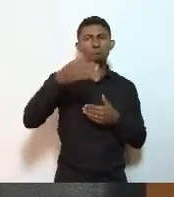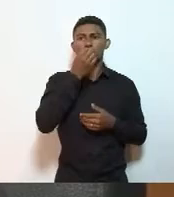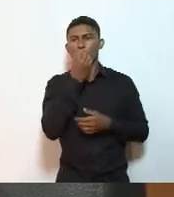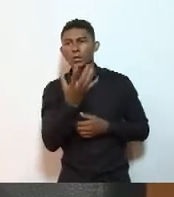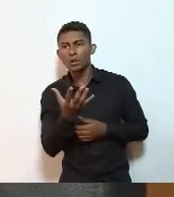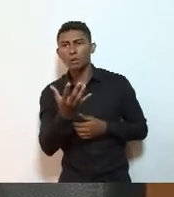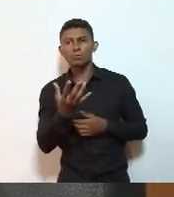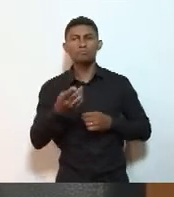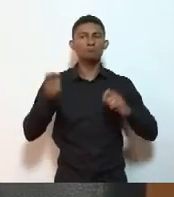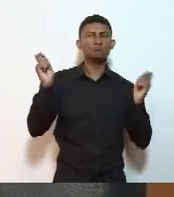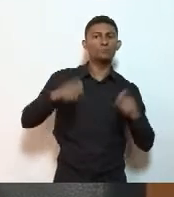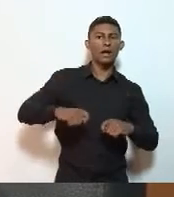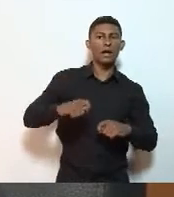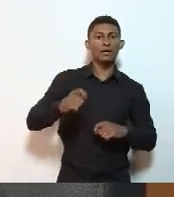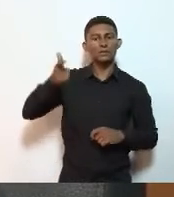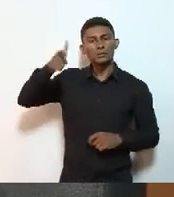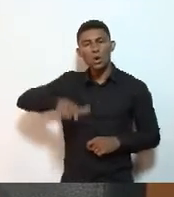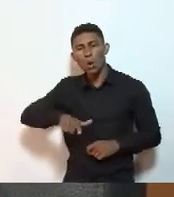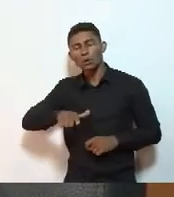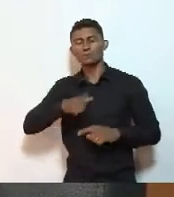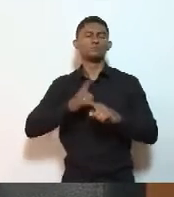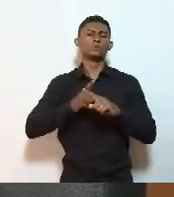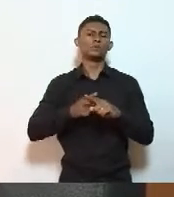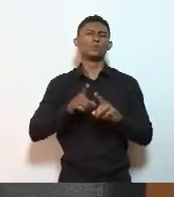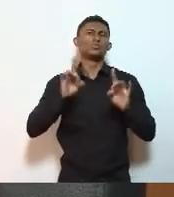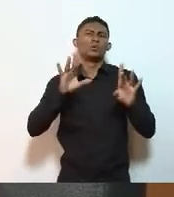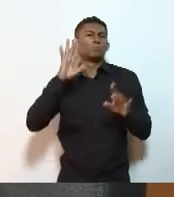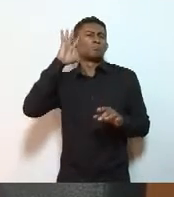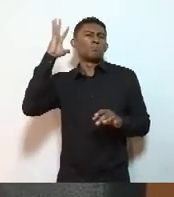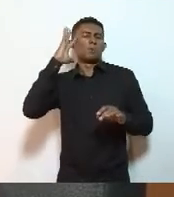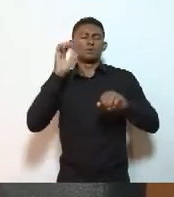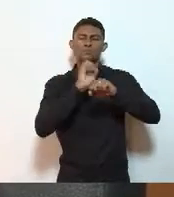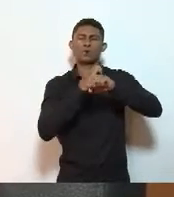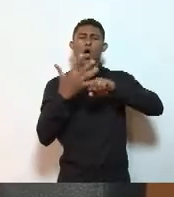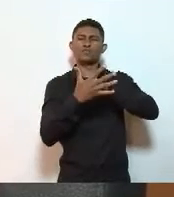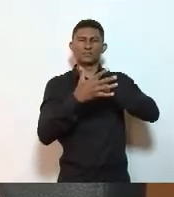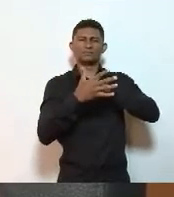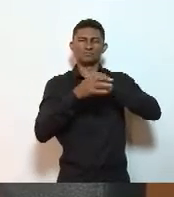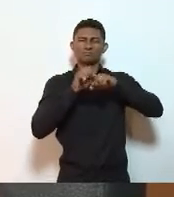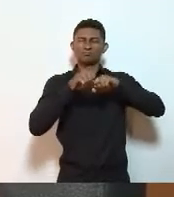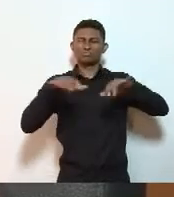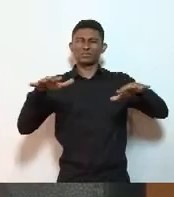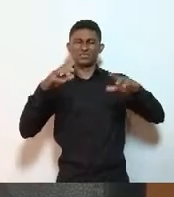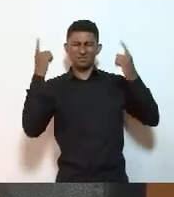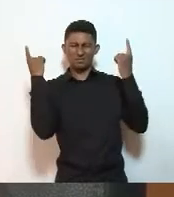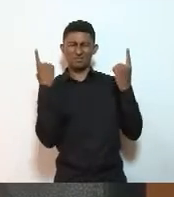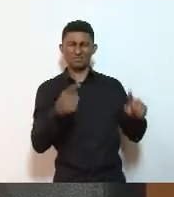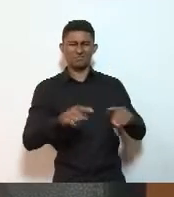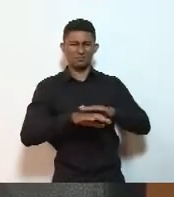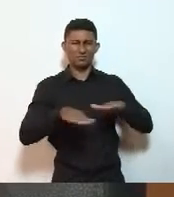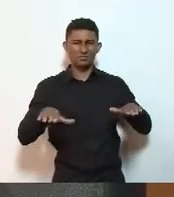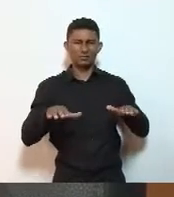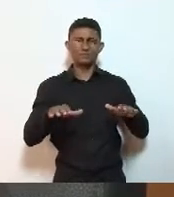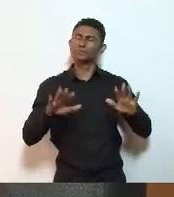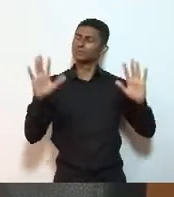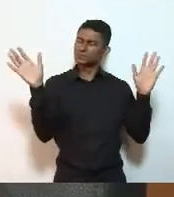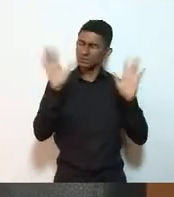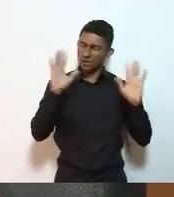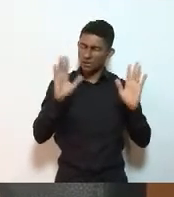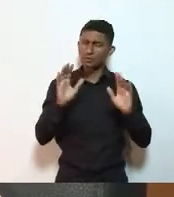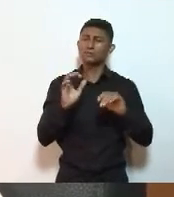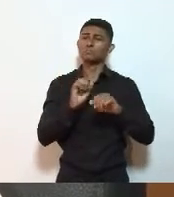reproduzido, porque nós não podemos pensar só no enfrentamento à Covid-19. A pandemia é uma realidade bem mais